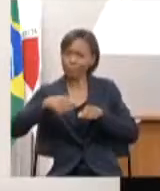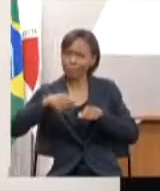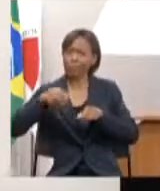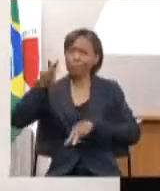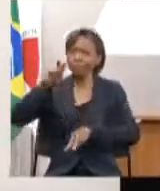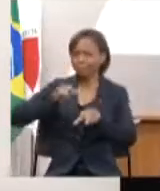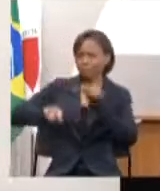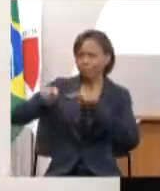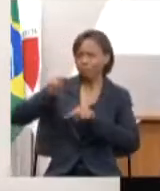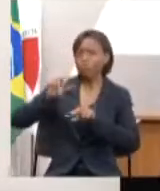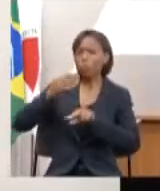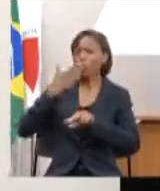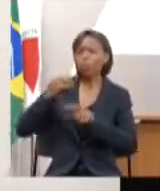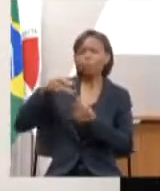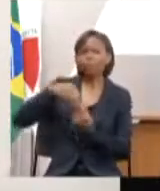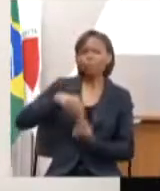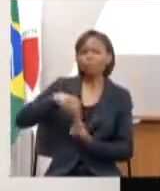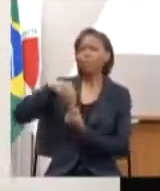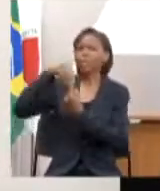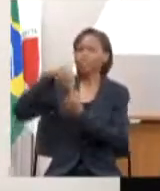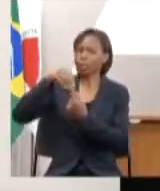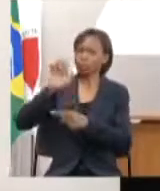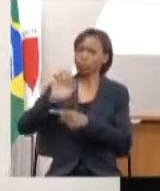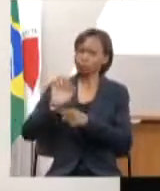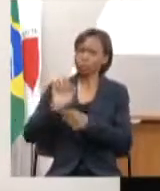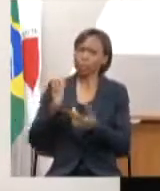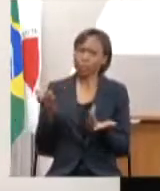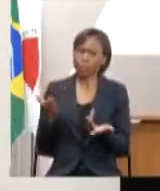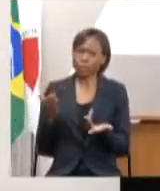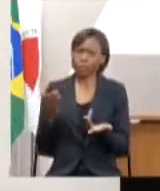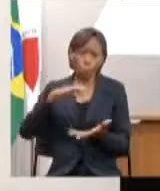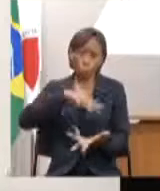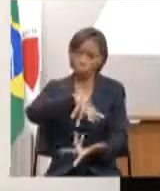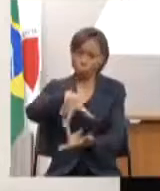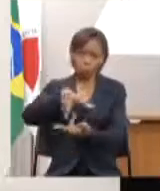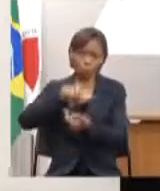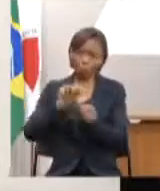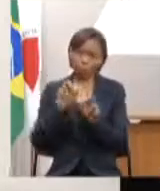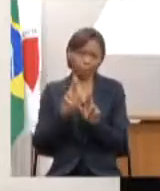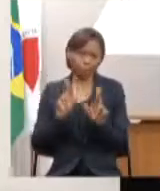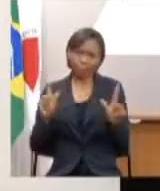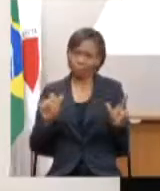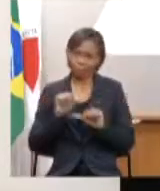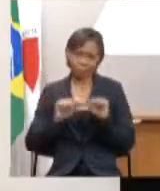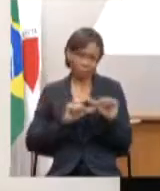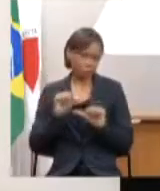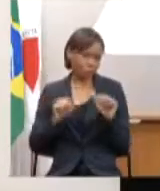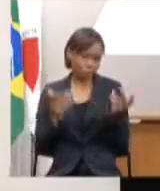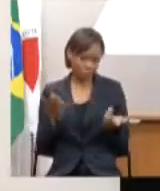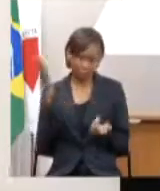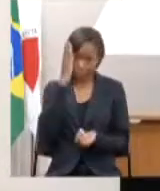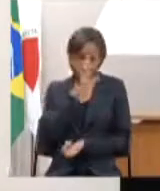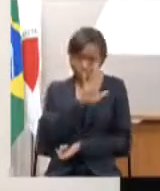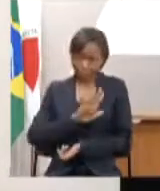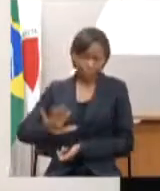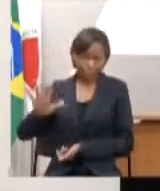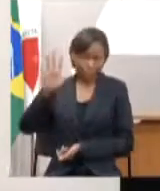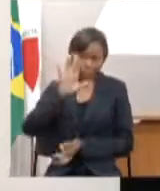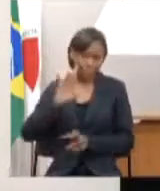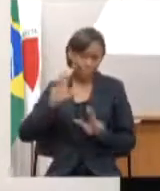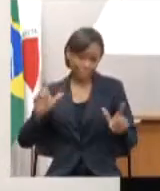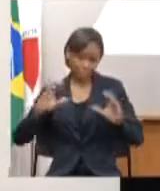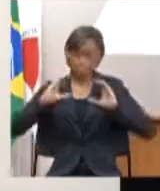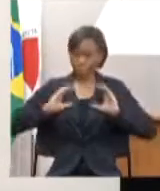prioridades do Estado. O mundo é outro, o Brasil é outro, o Minas é outro, o comportamento de cada um de nós é